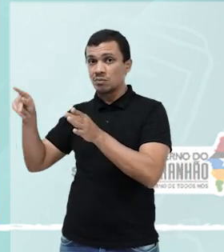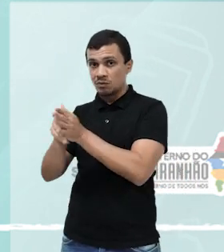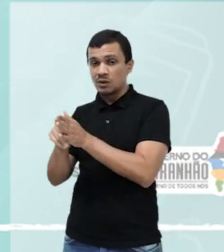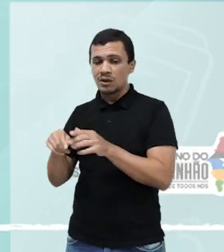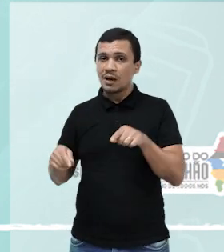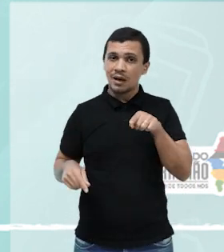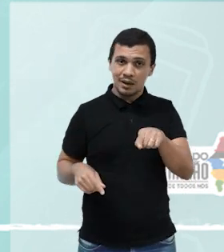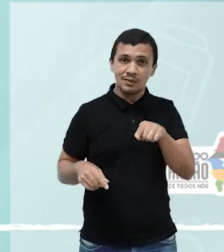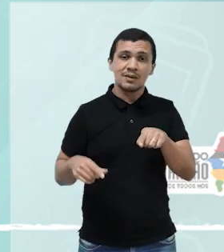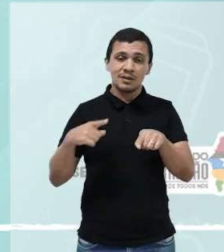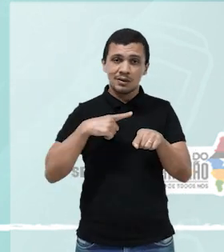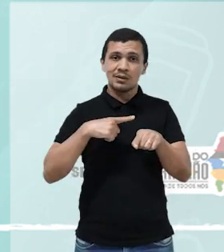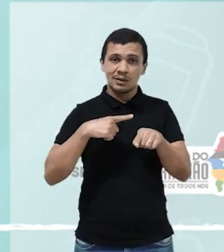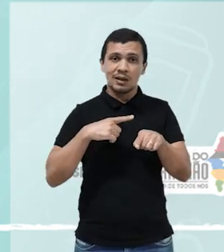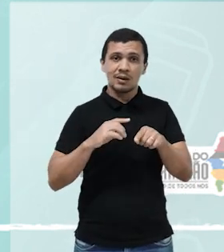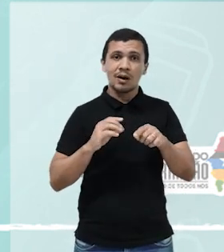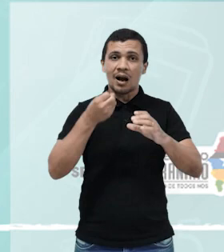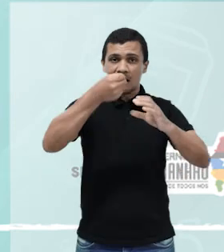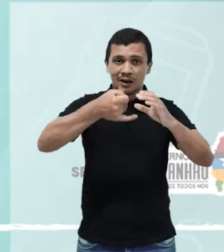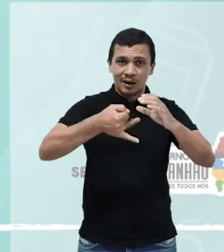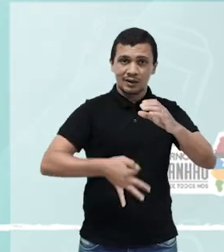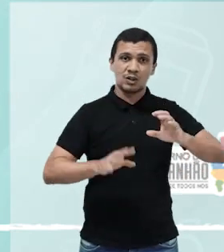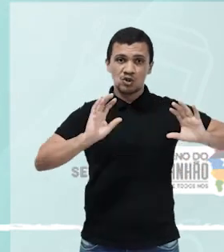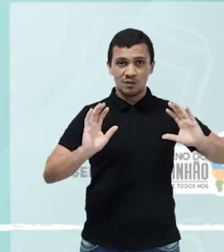caráter festivo, alegórico, o tambor de crioula.